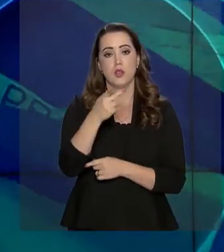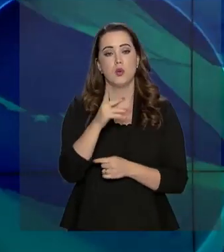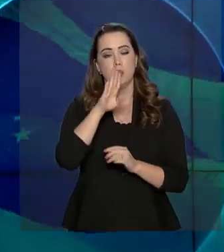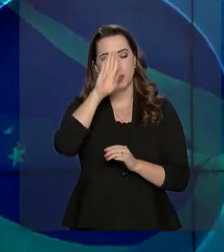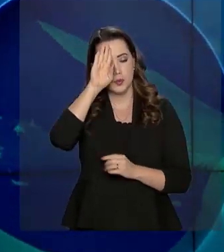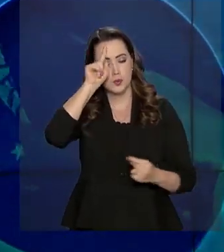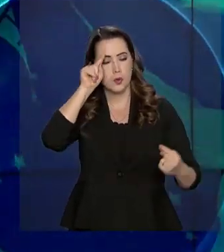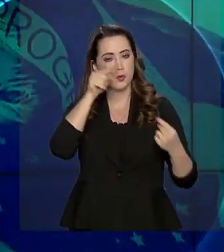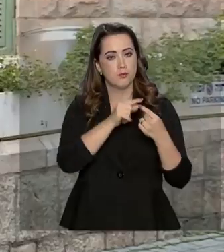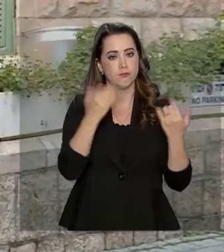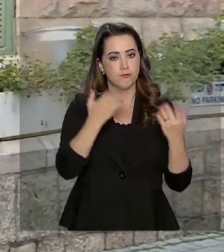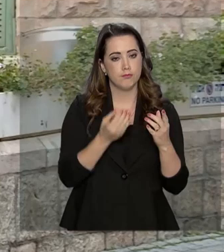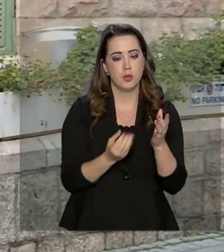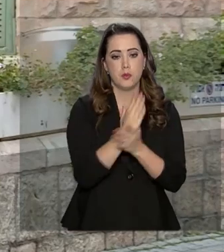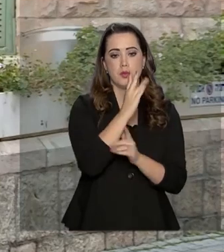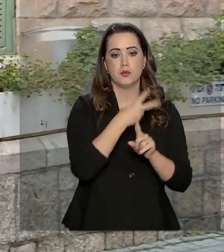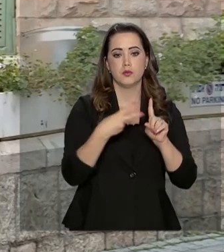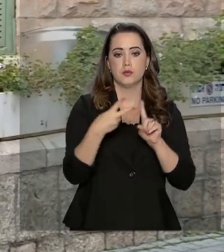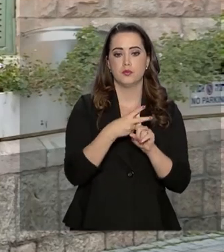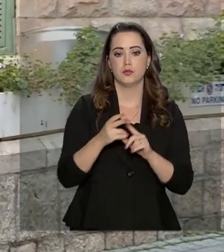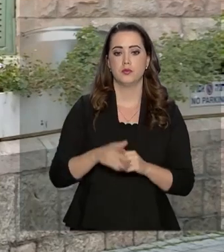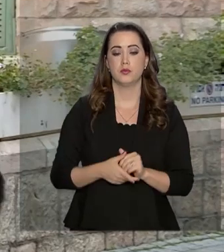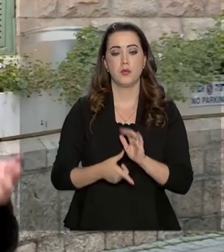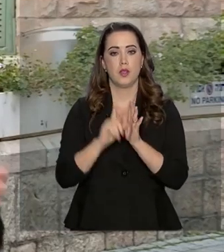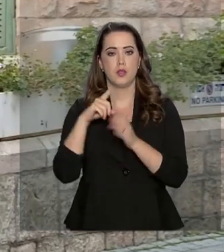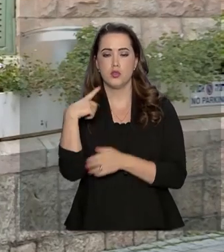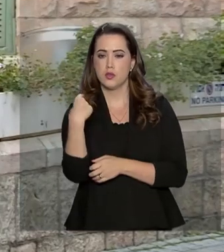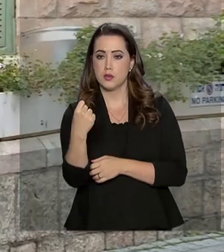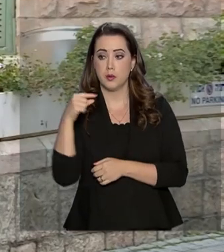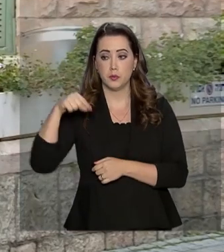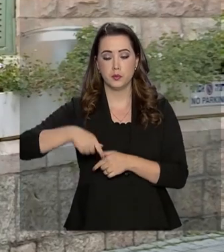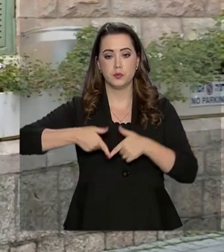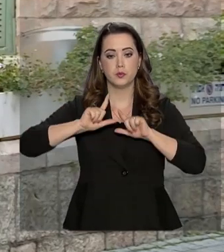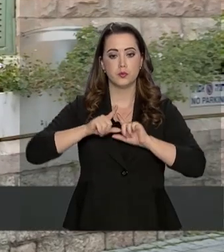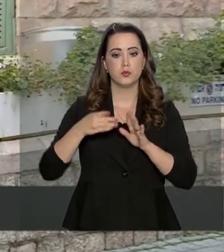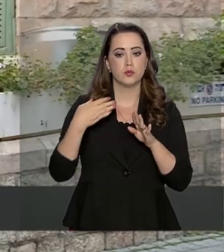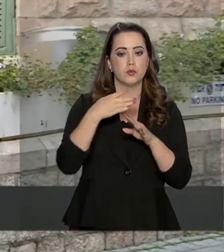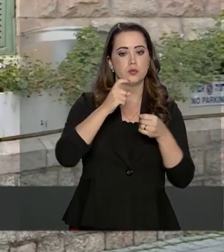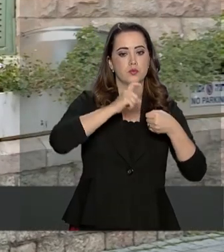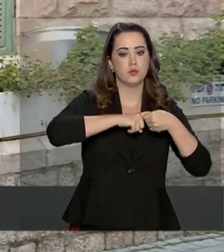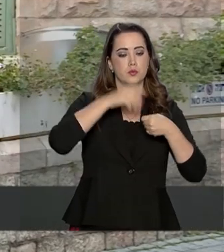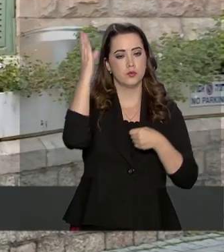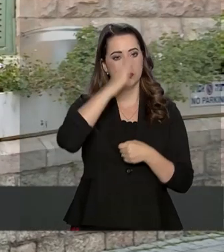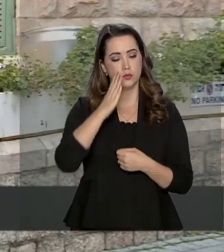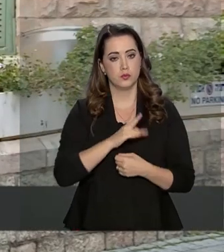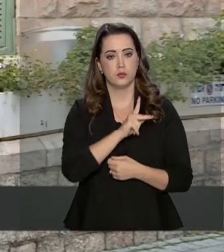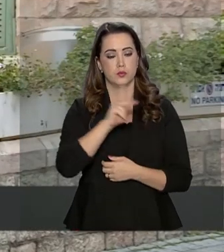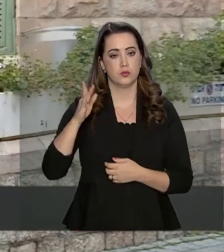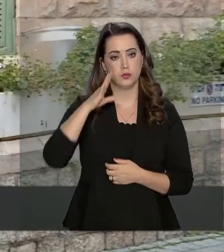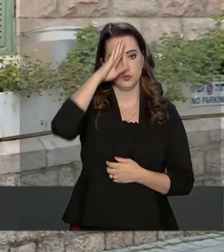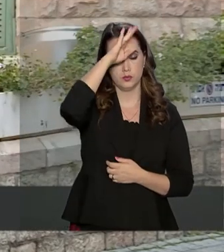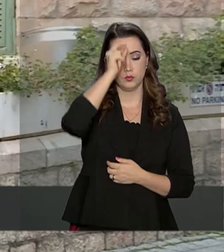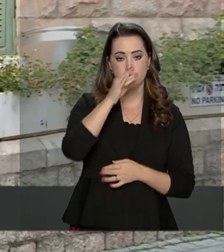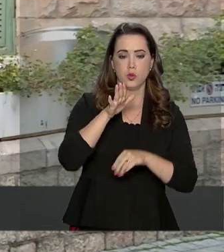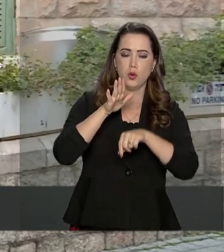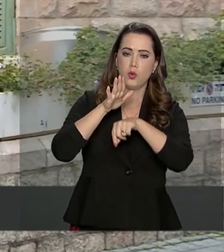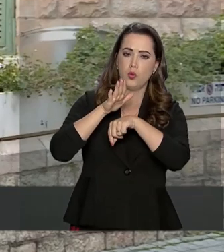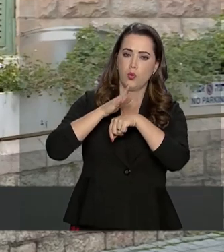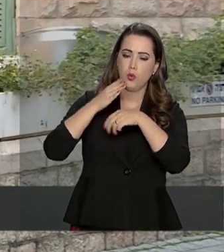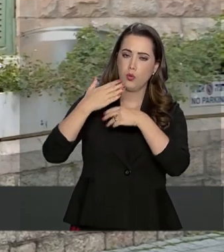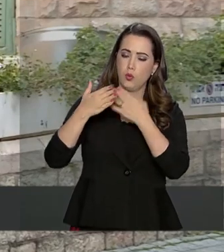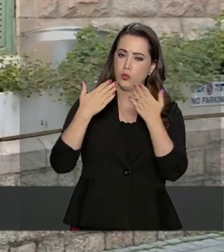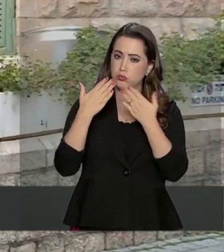da Previdência. Antes de deixar Israel e seguir para o Brasil, o presidente Jair Bolsonaro conversou com